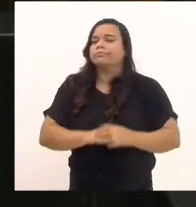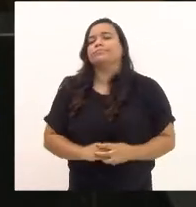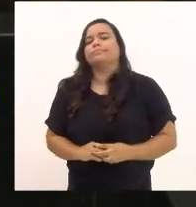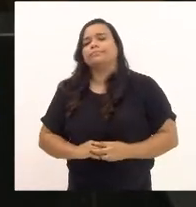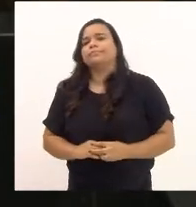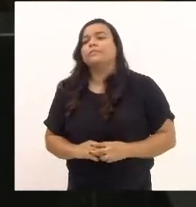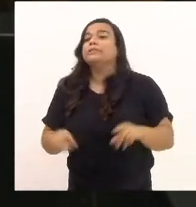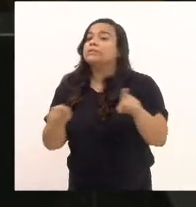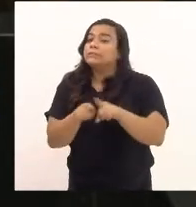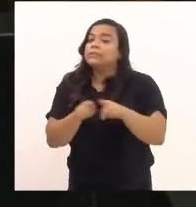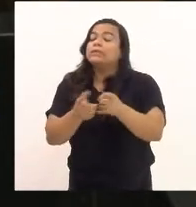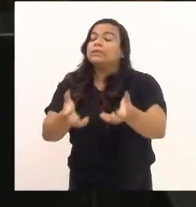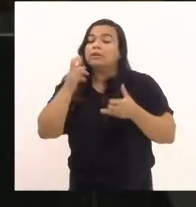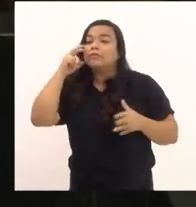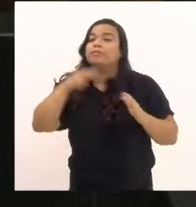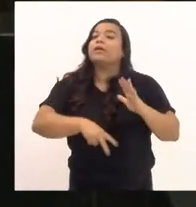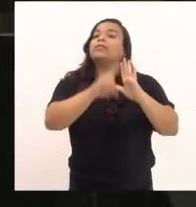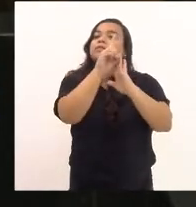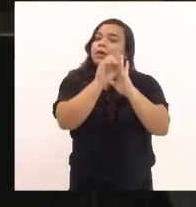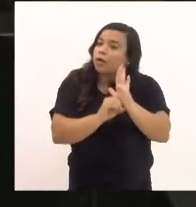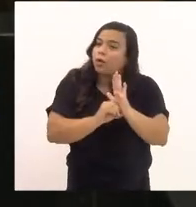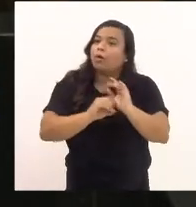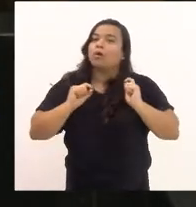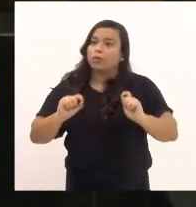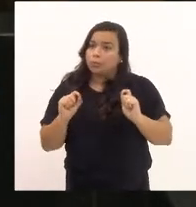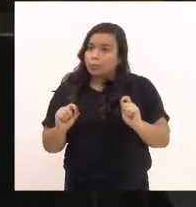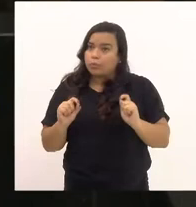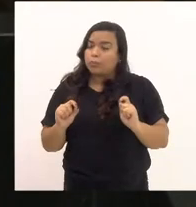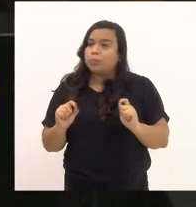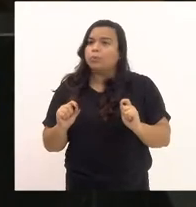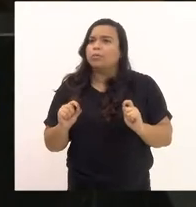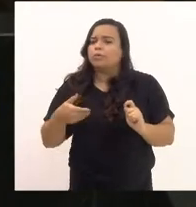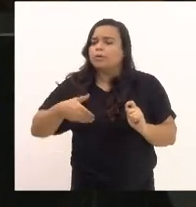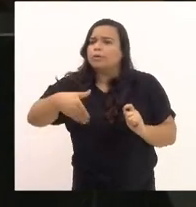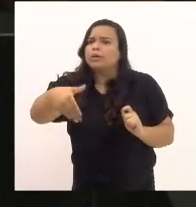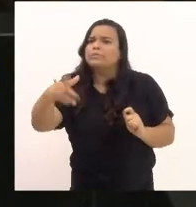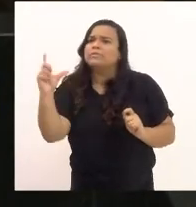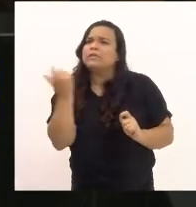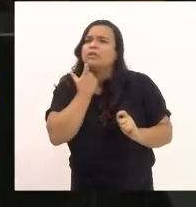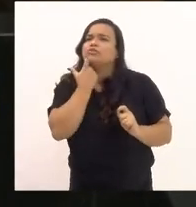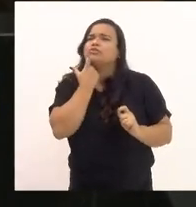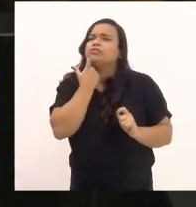teremos Diário Oficial, Marquinho, na sexta-feira